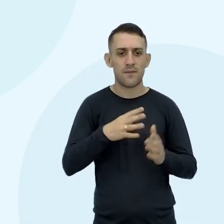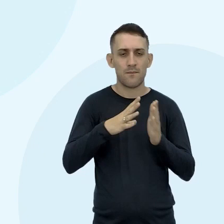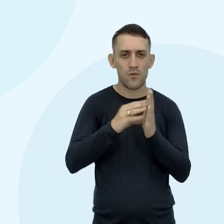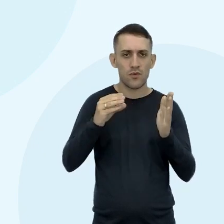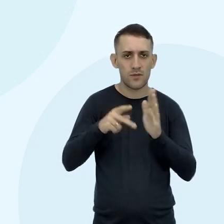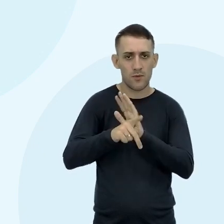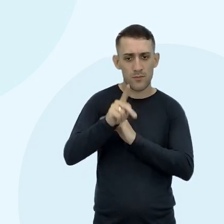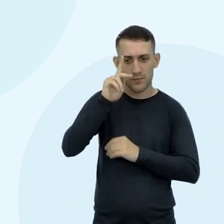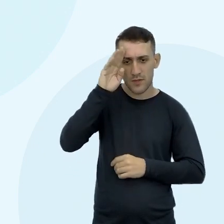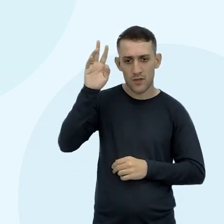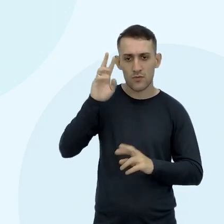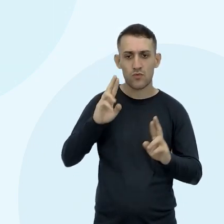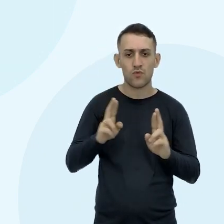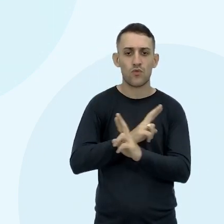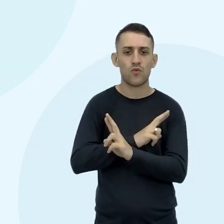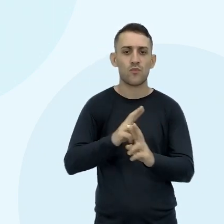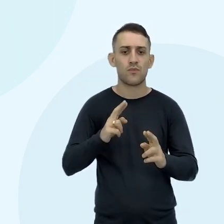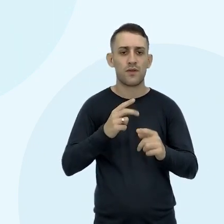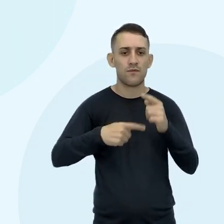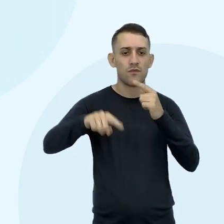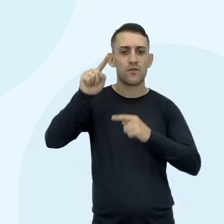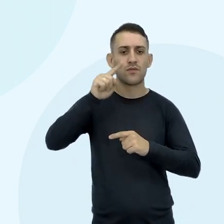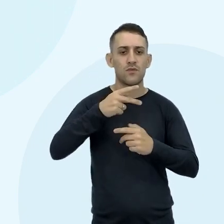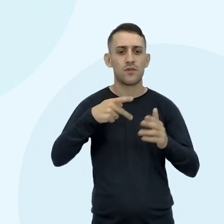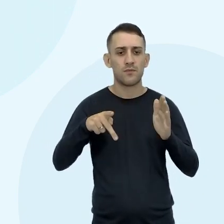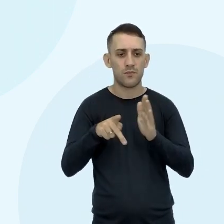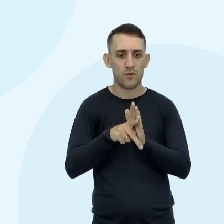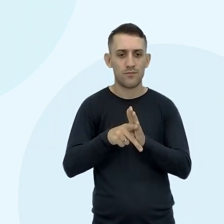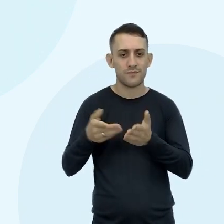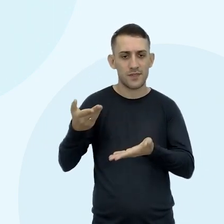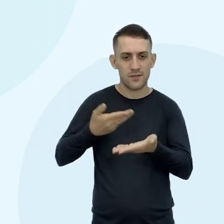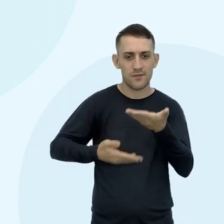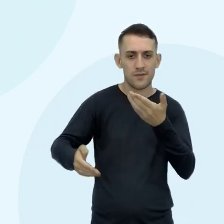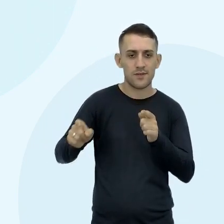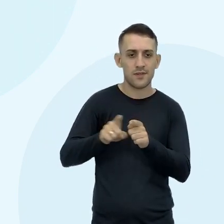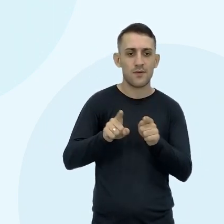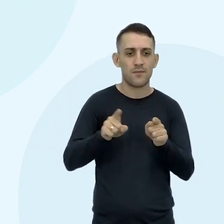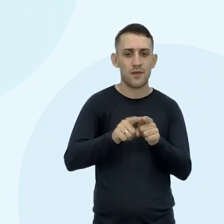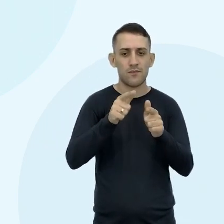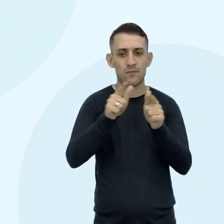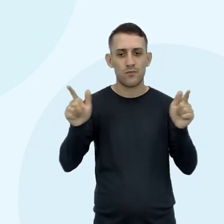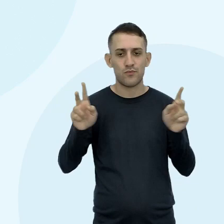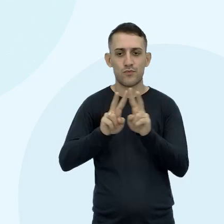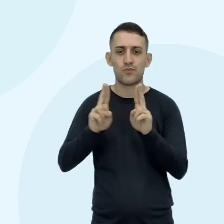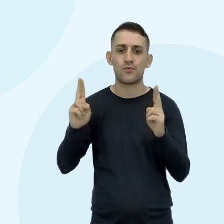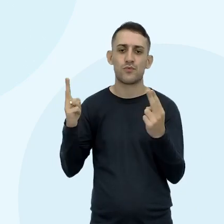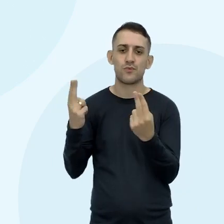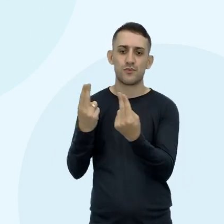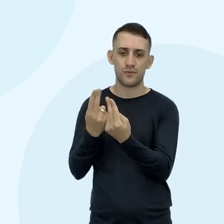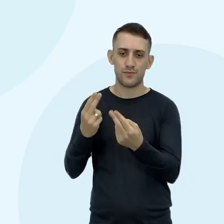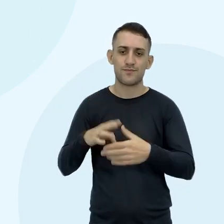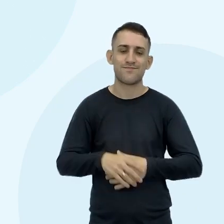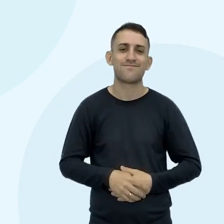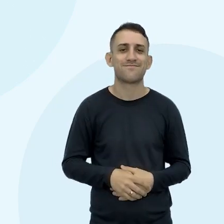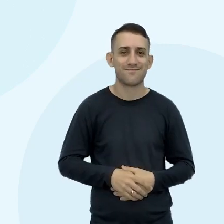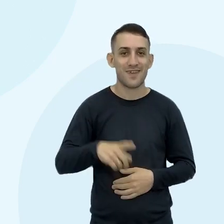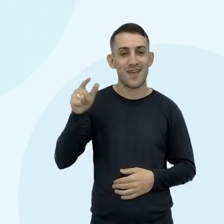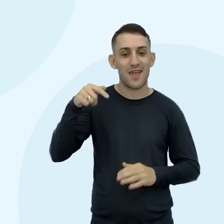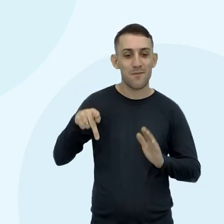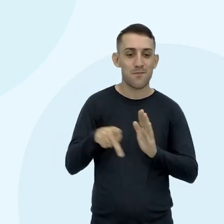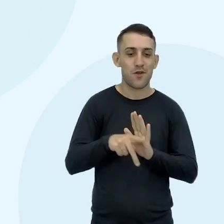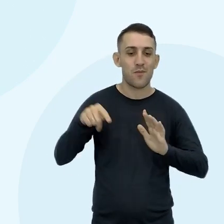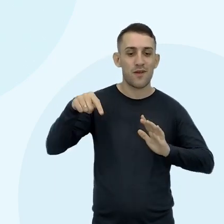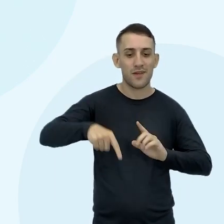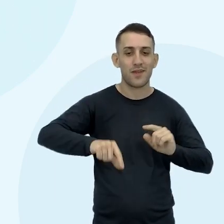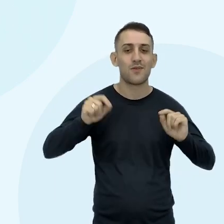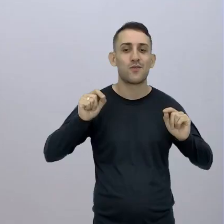modelos E teorias Sobre a evolução Dos elementos químicos Interação gravitacional E grandezas Do universo Esse foi